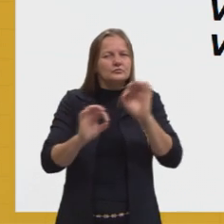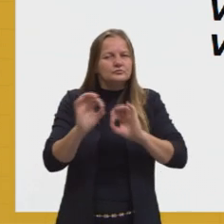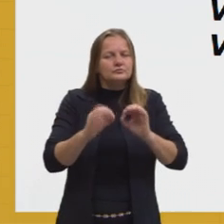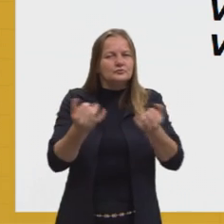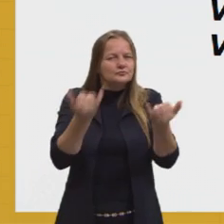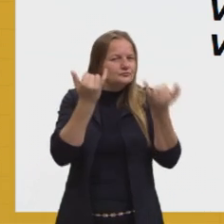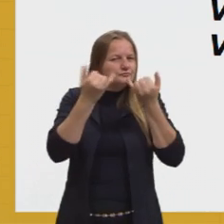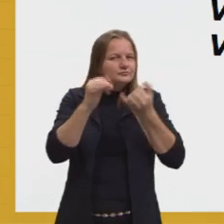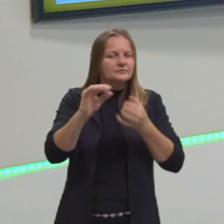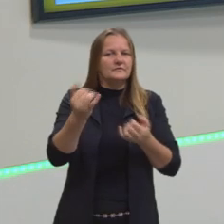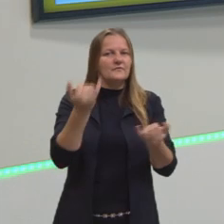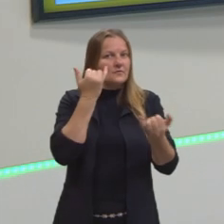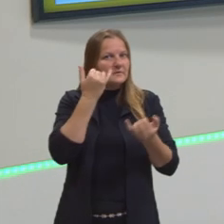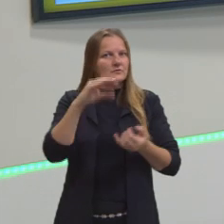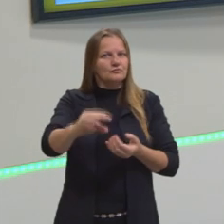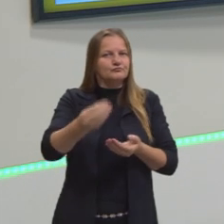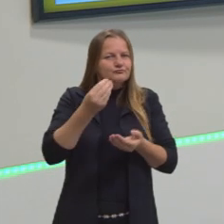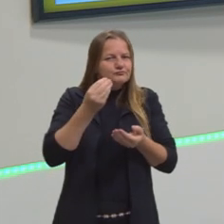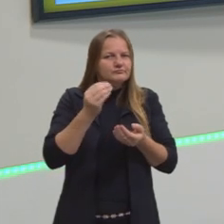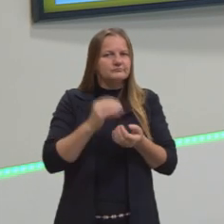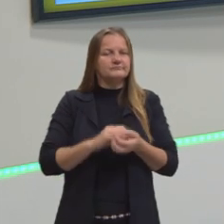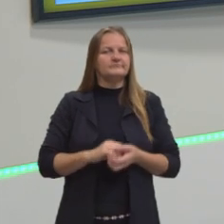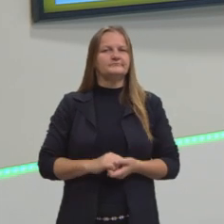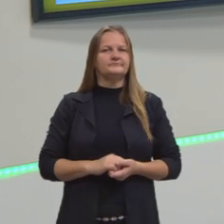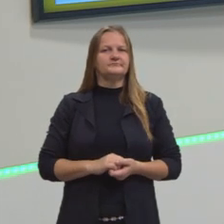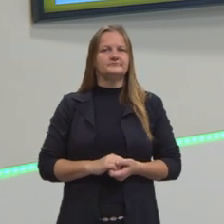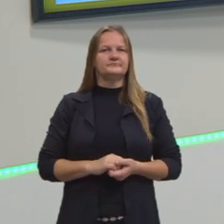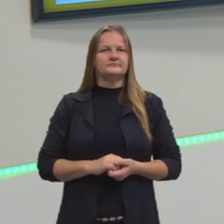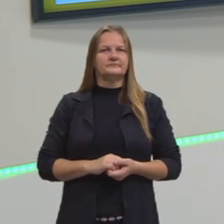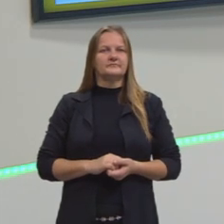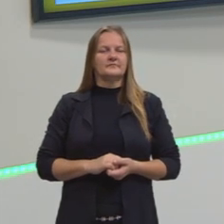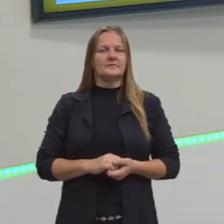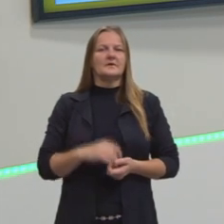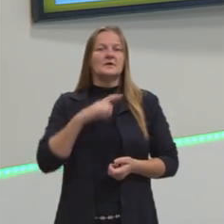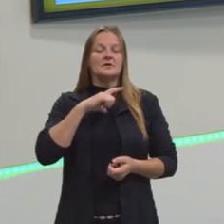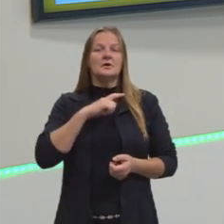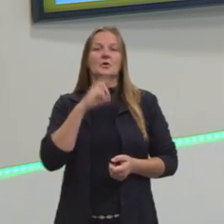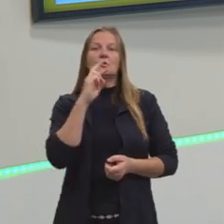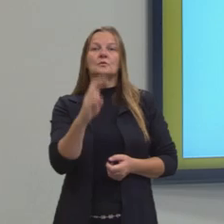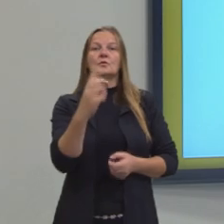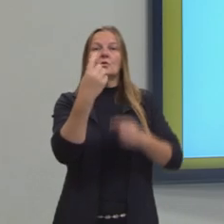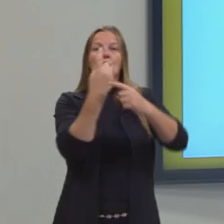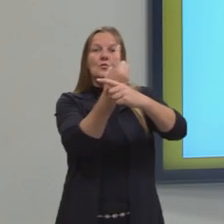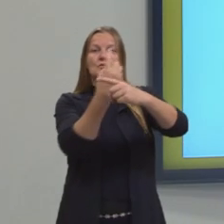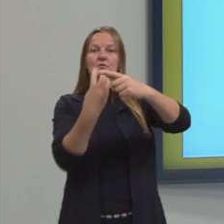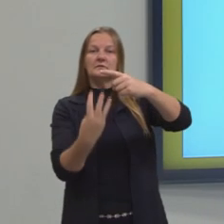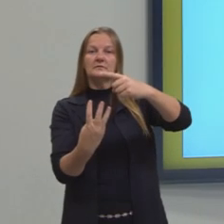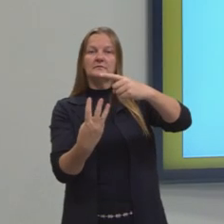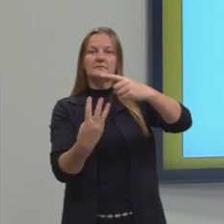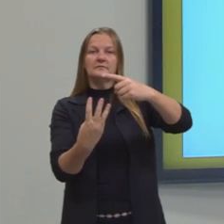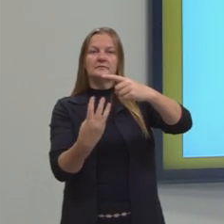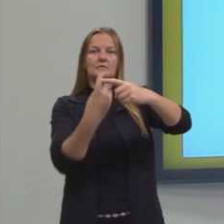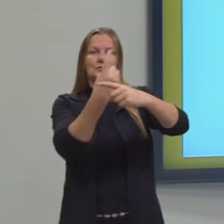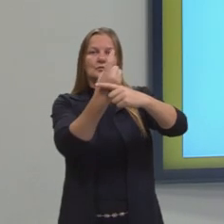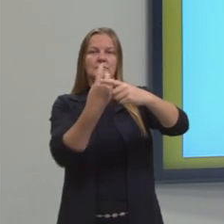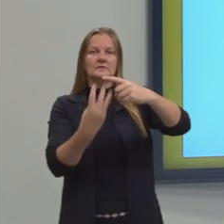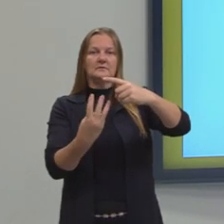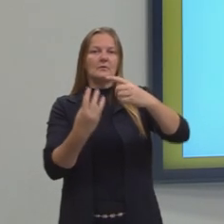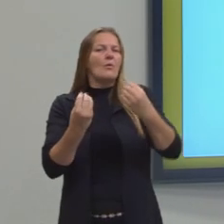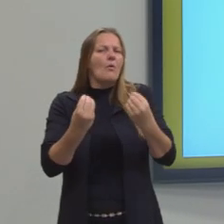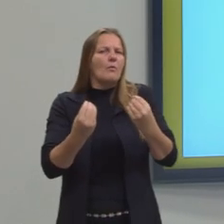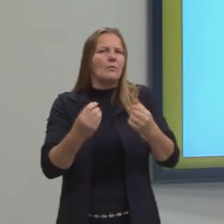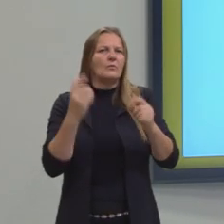as informações e, então, chegue naquele resultado de um terço. Como que a gente chegou naquele resultado de um terço?